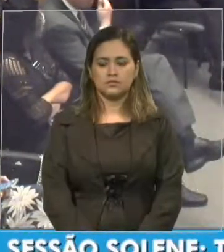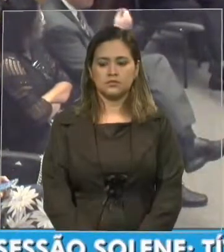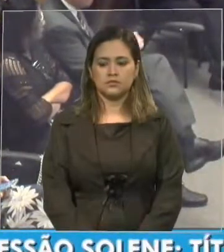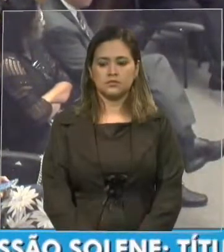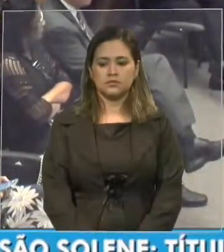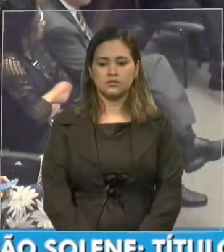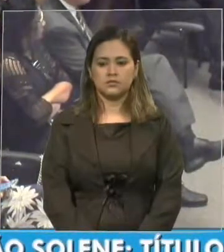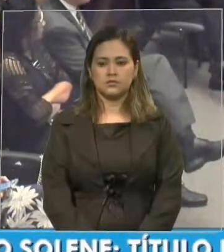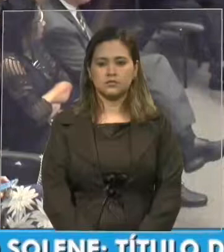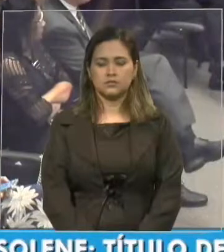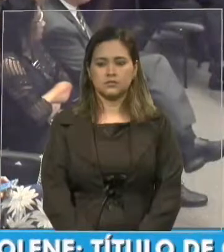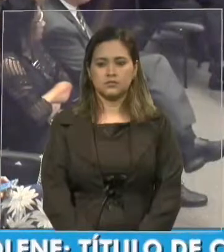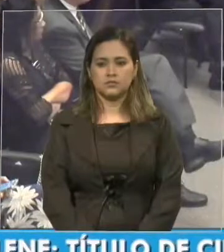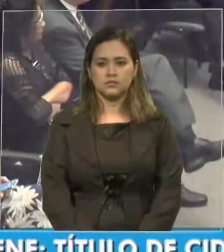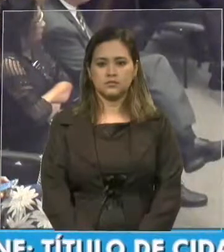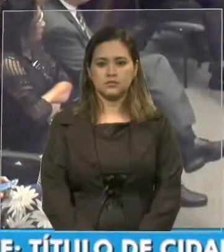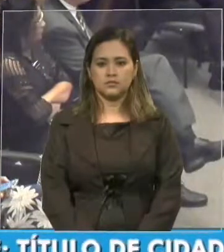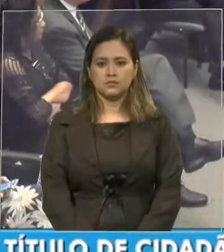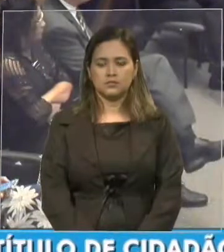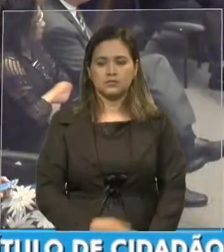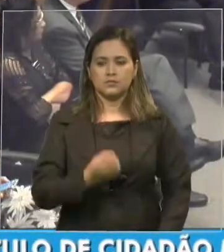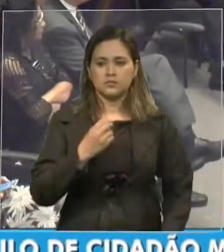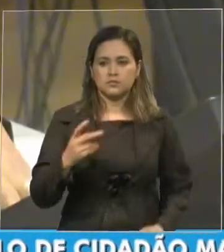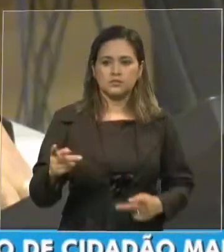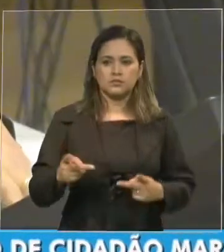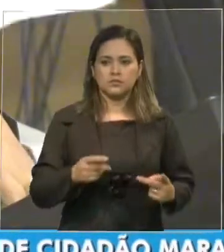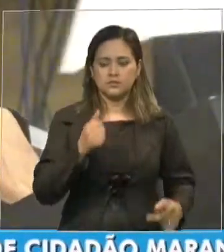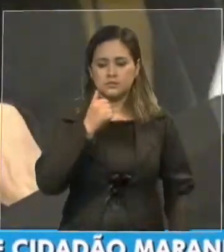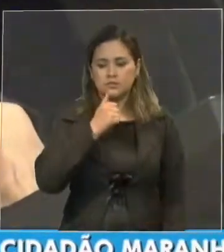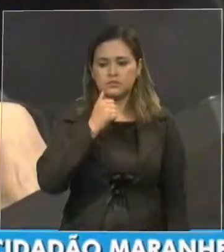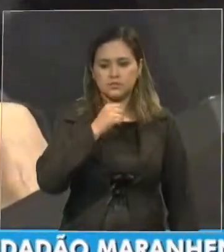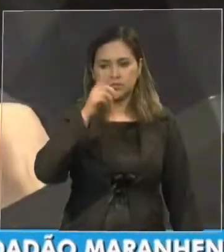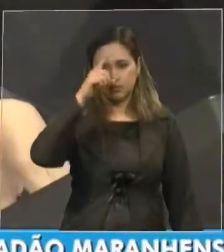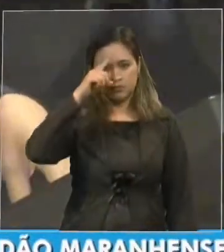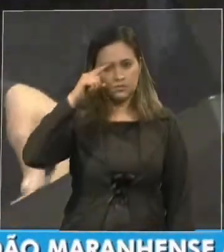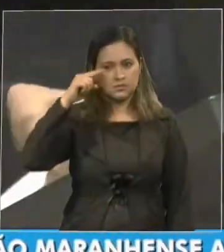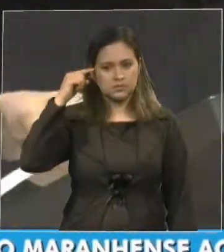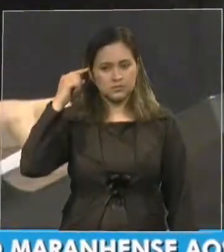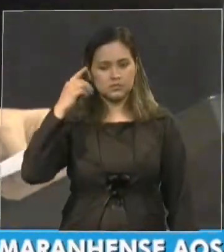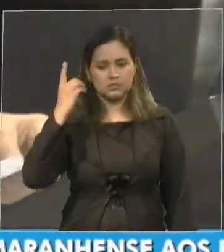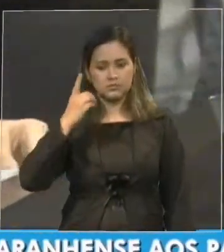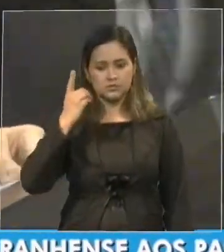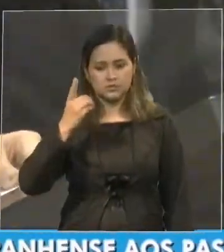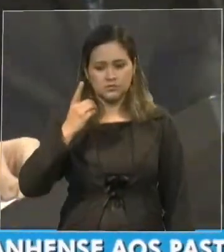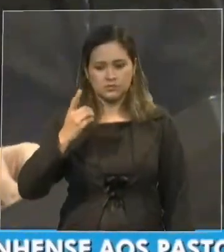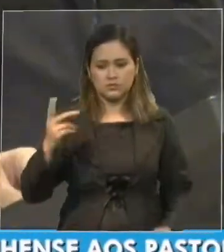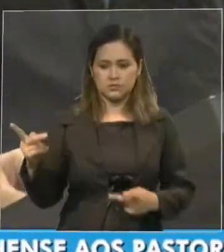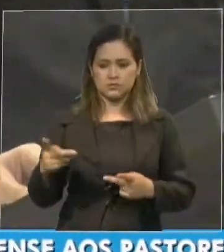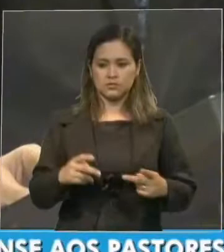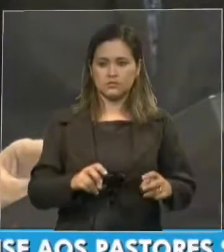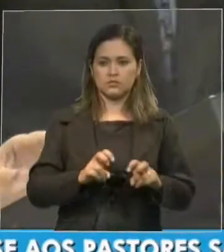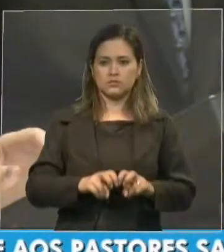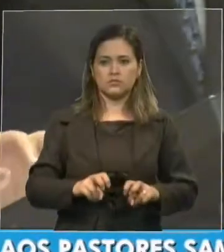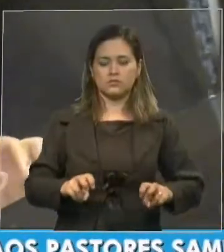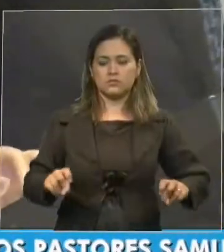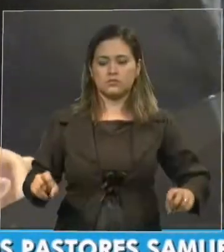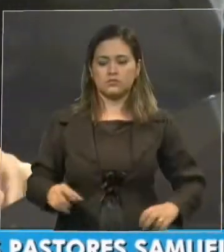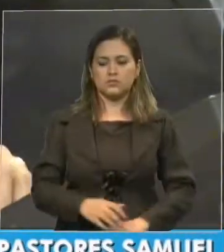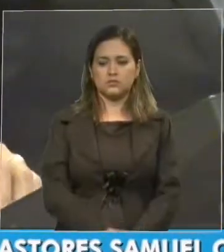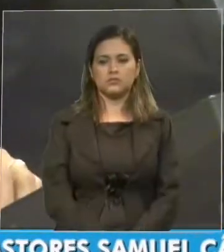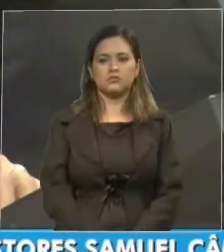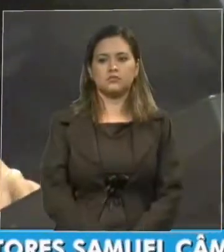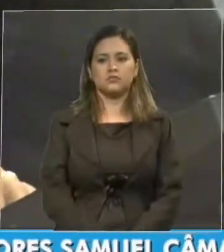Quero cumprimentar a excelentíssima senhora deputada Elisiane Gama. E convidar para fazer parte da nossa mesa aqui.